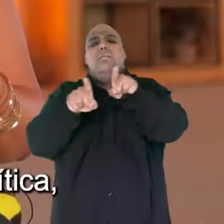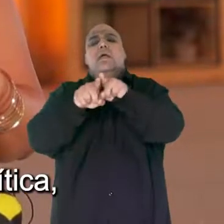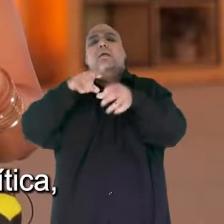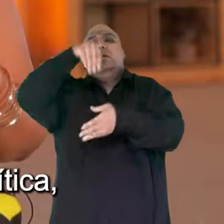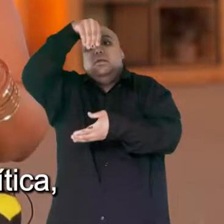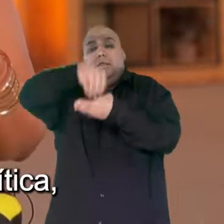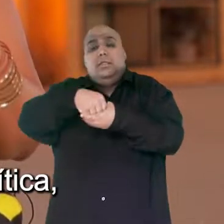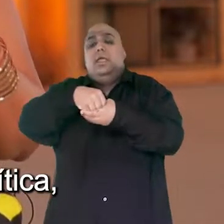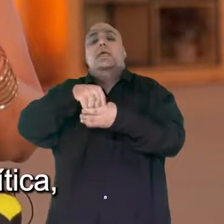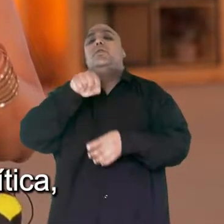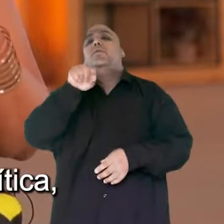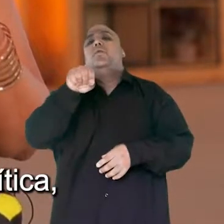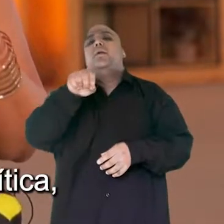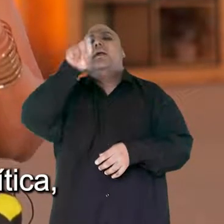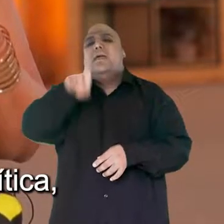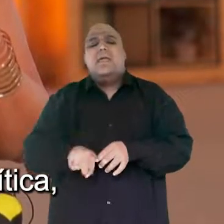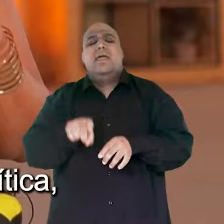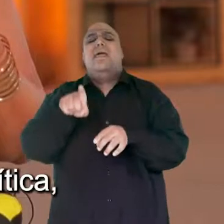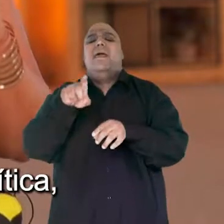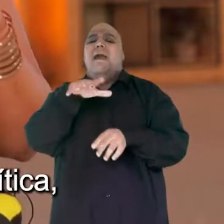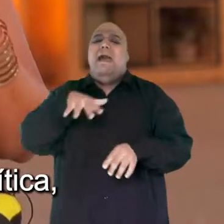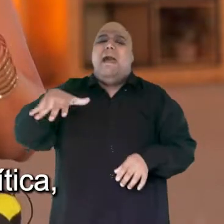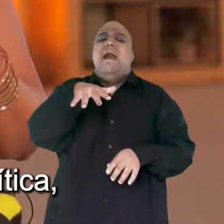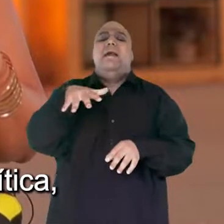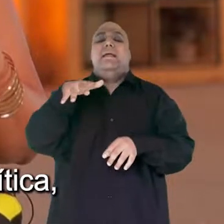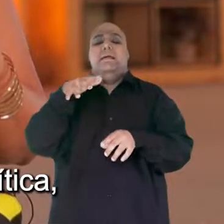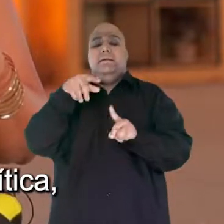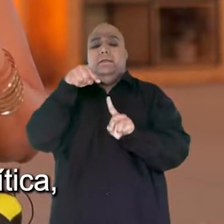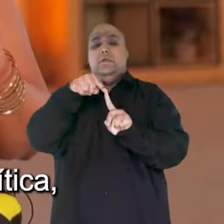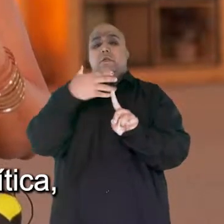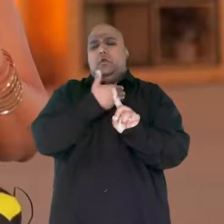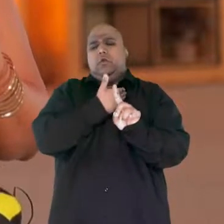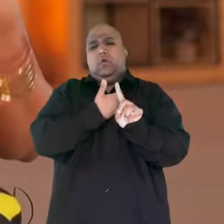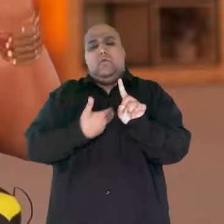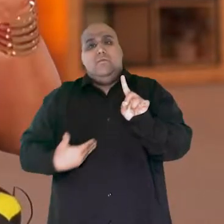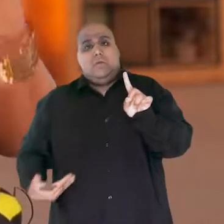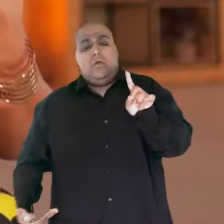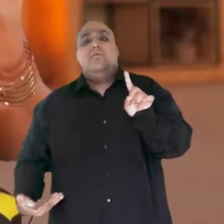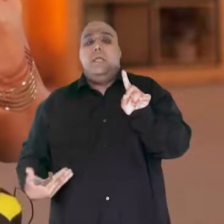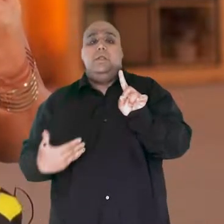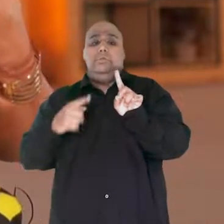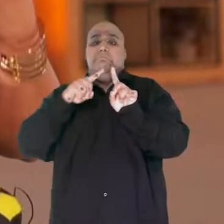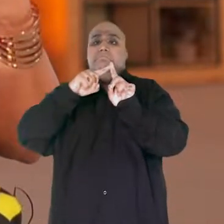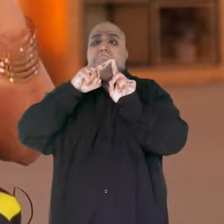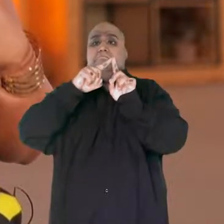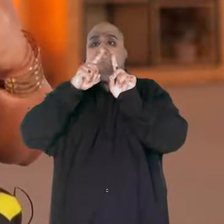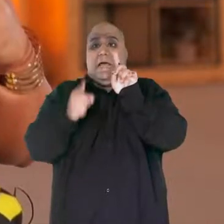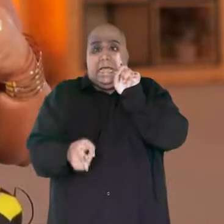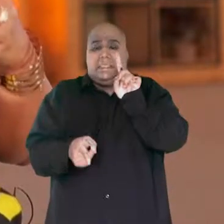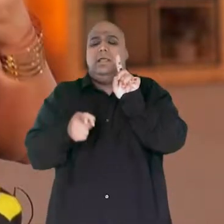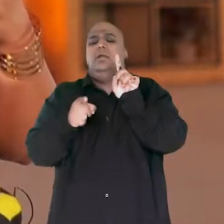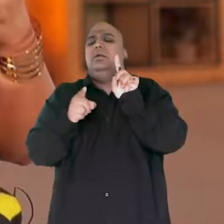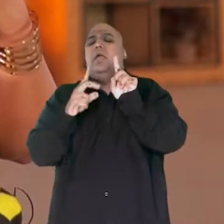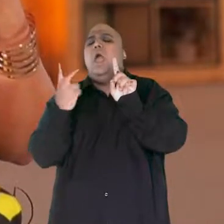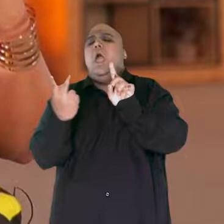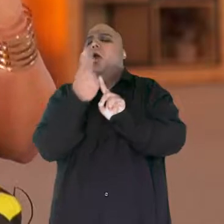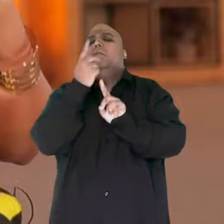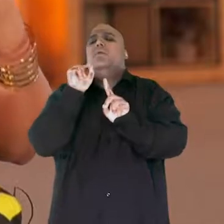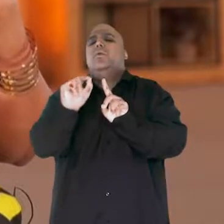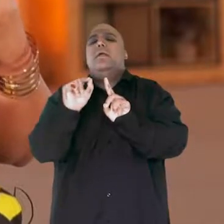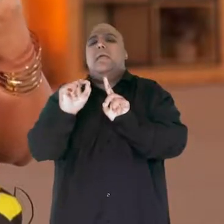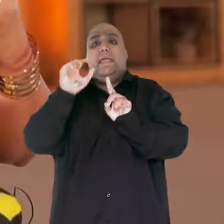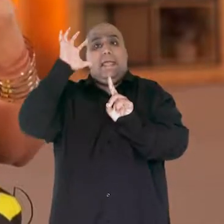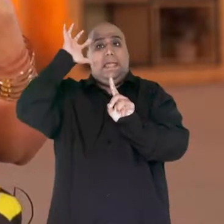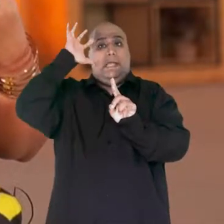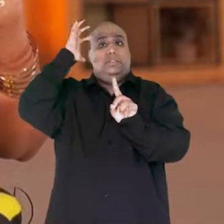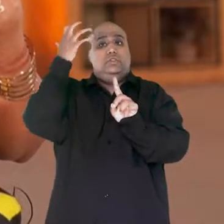ela também está inserida naquilo que a gente chama de necropolítica. Que é quando o governo que tem a soberania, né? Quando o governo que tem ali